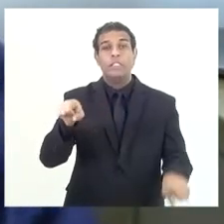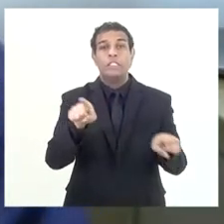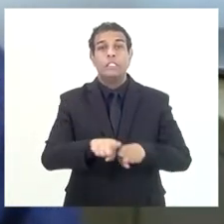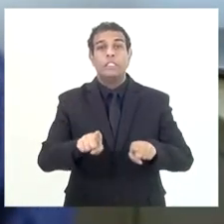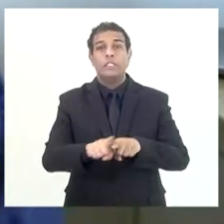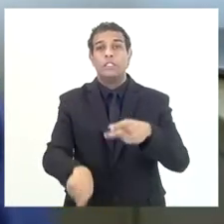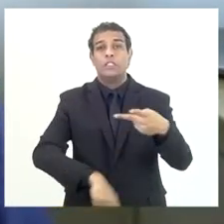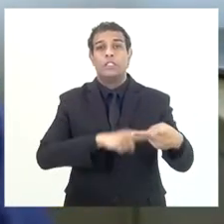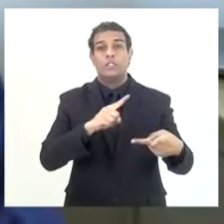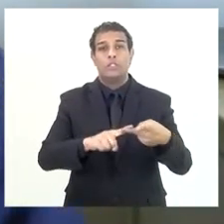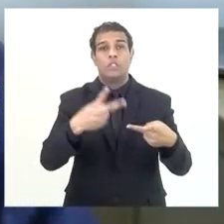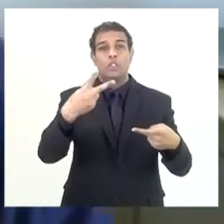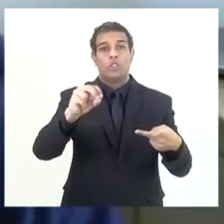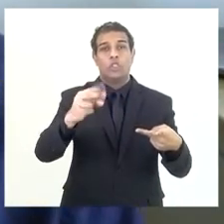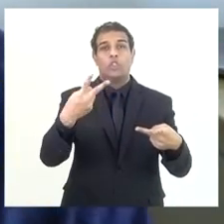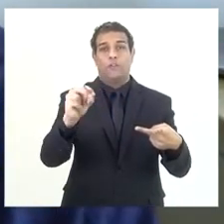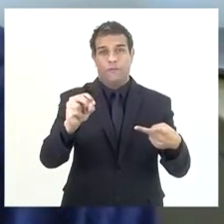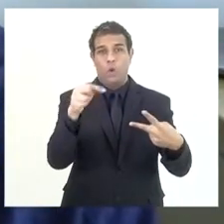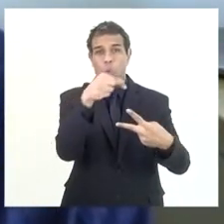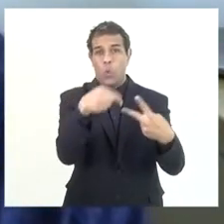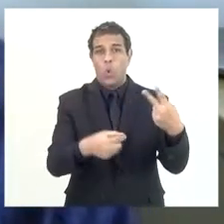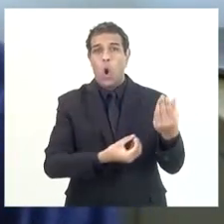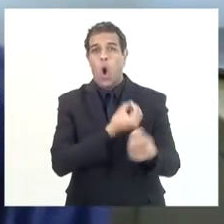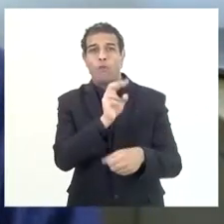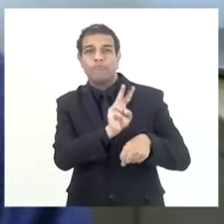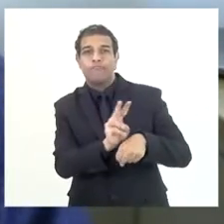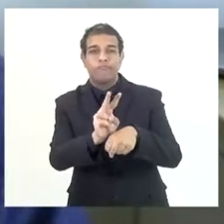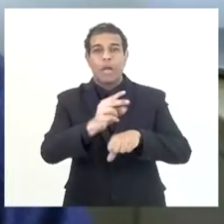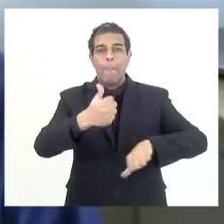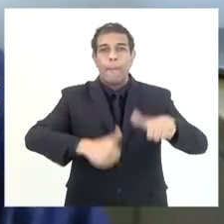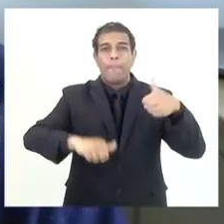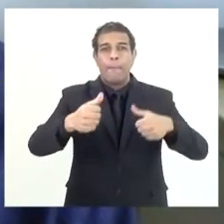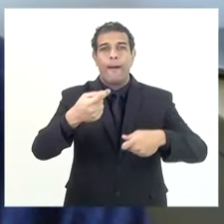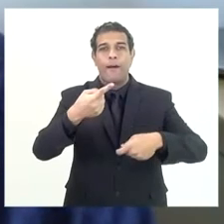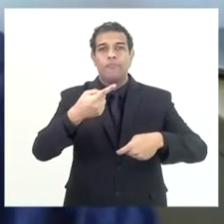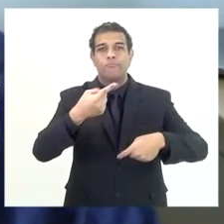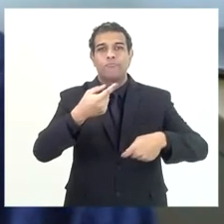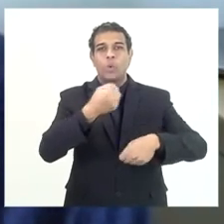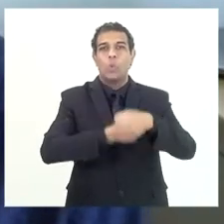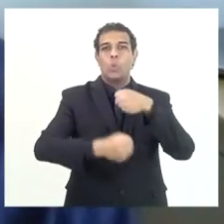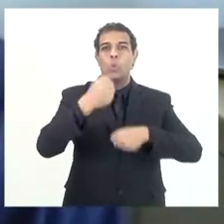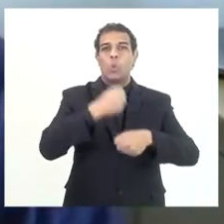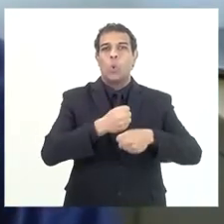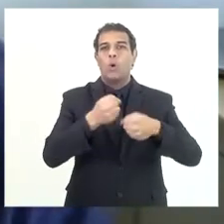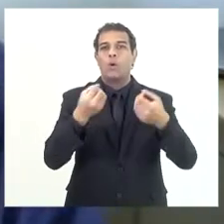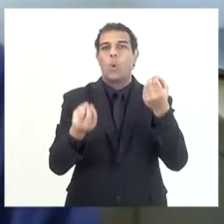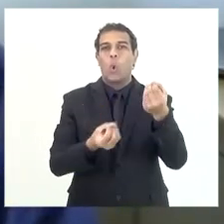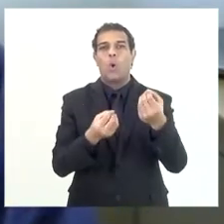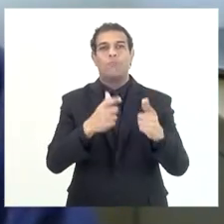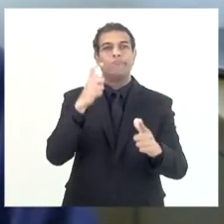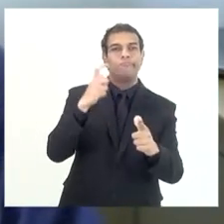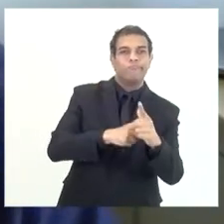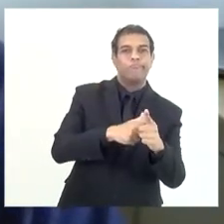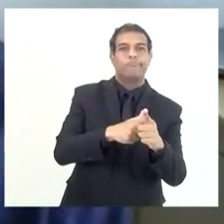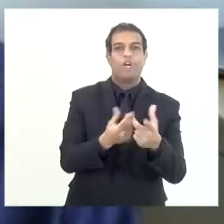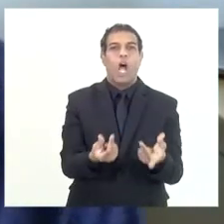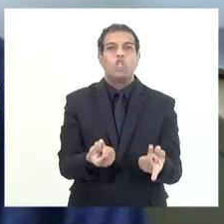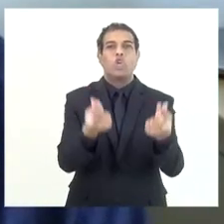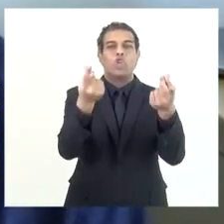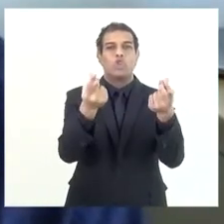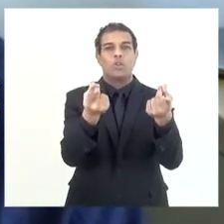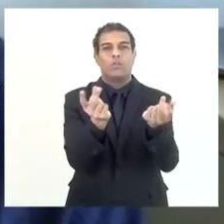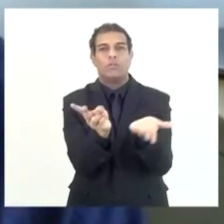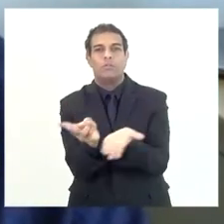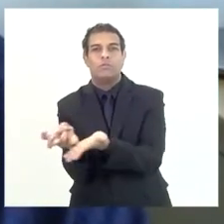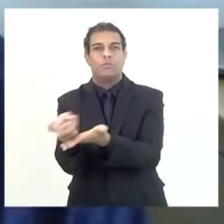e do ano de 2020, em especial o que consta nas